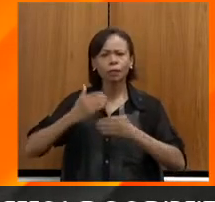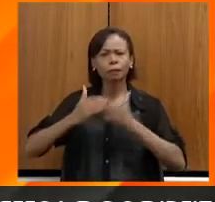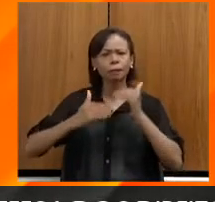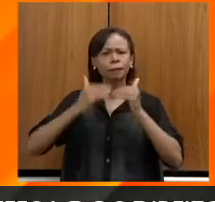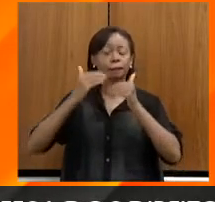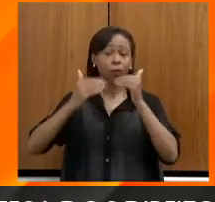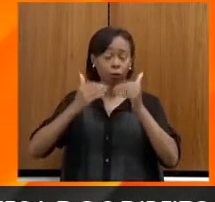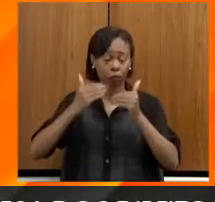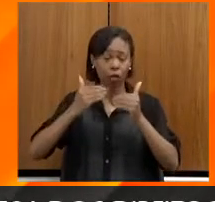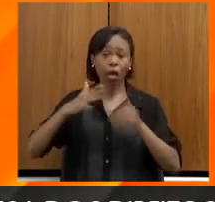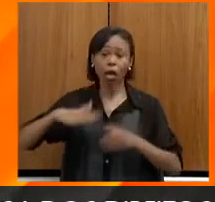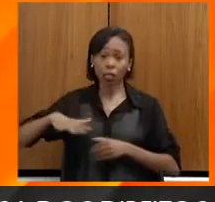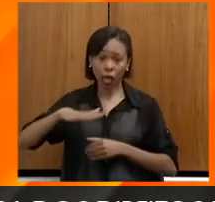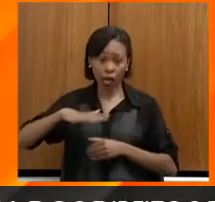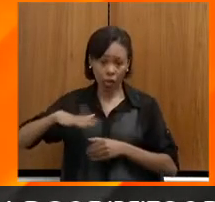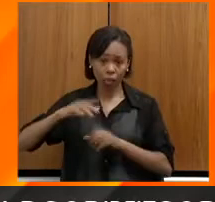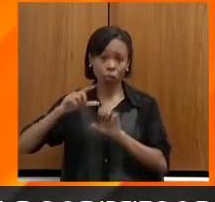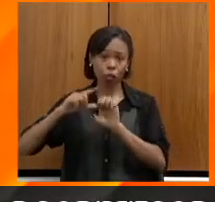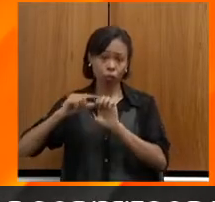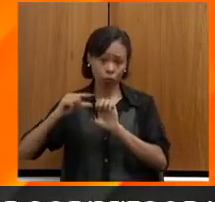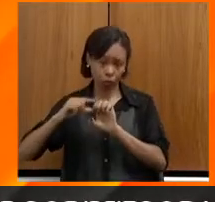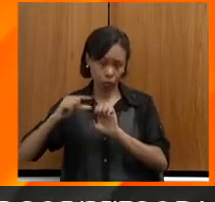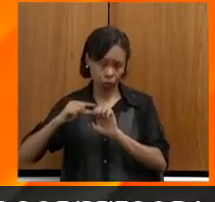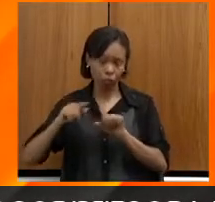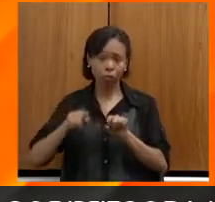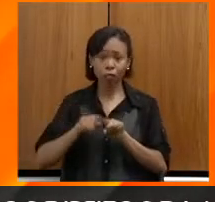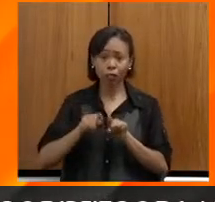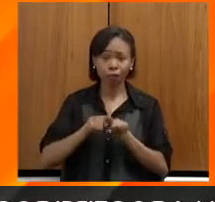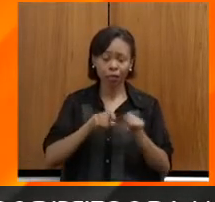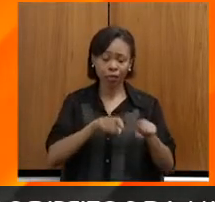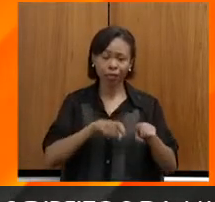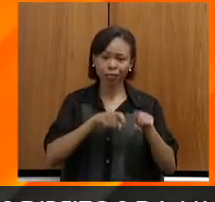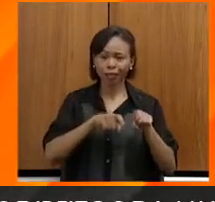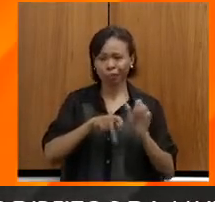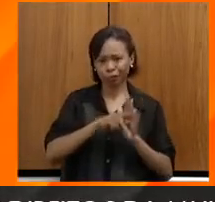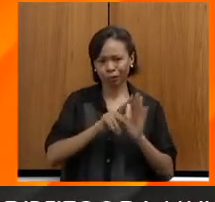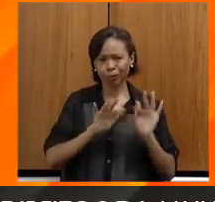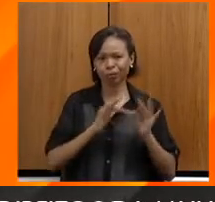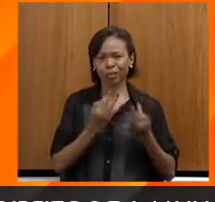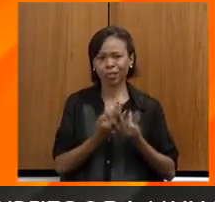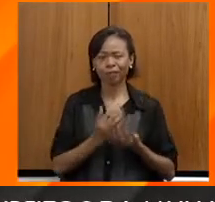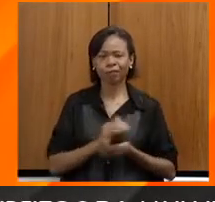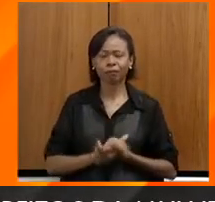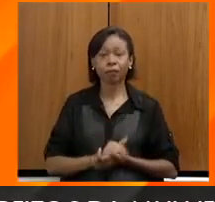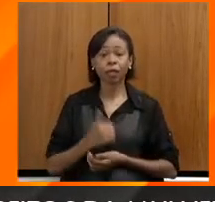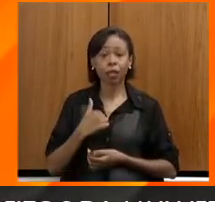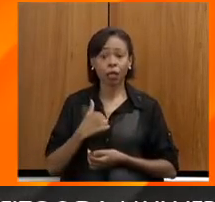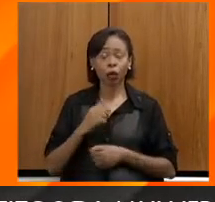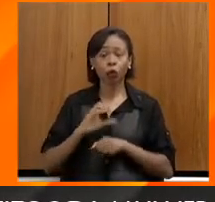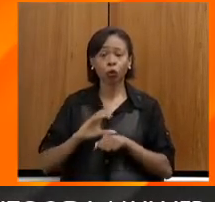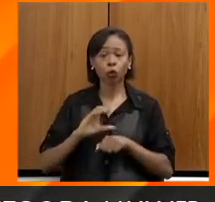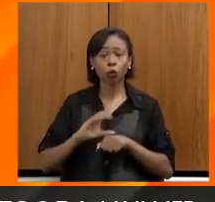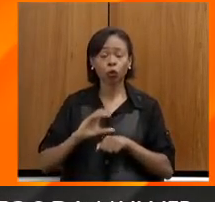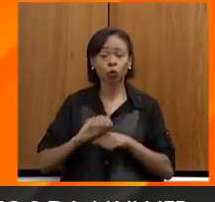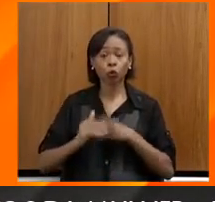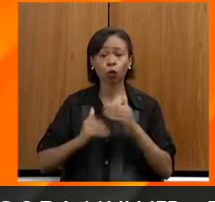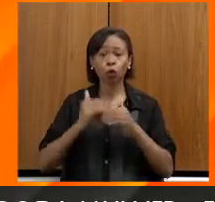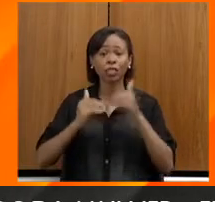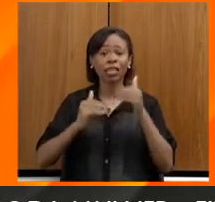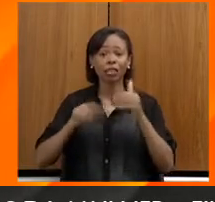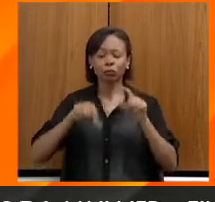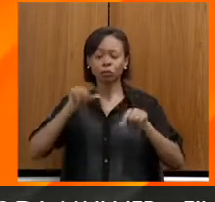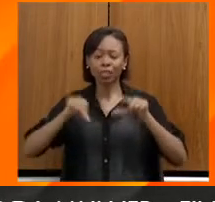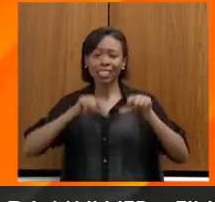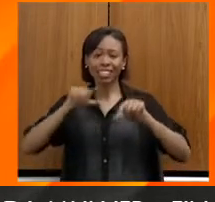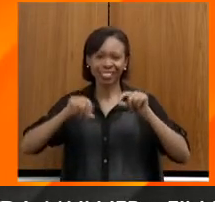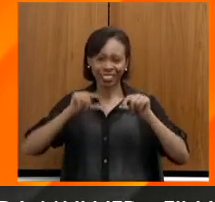tanto na área do empreendedorismo quanto na agricultura familiar. Eu fiz o curso de processo seletivo e um dos módulos que